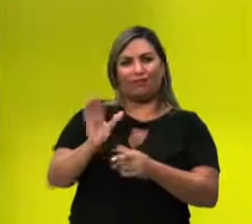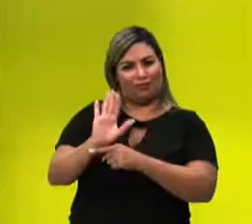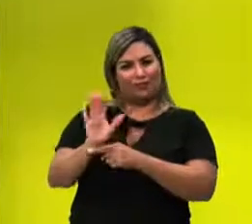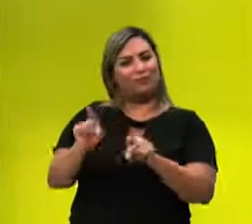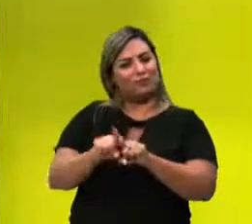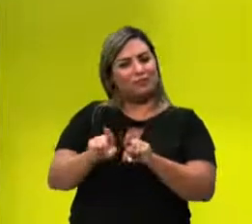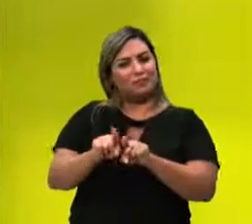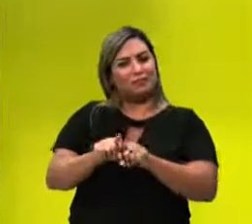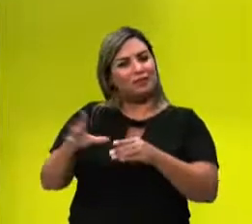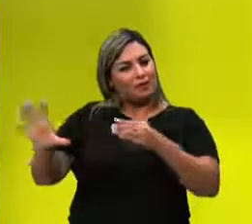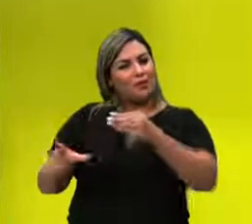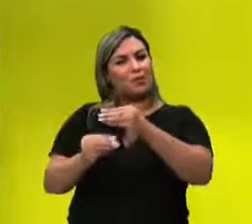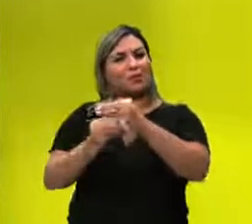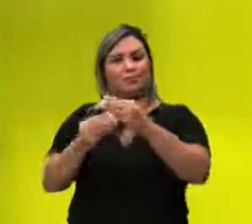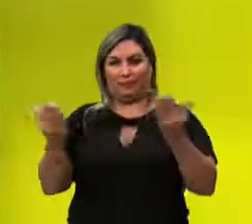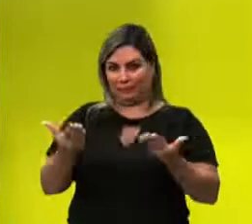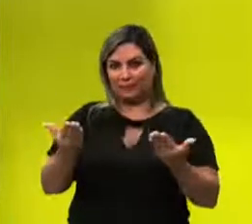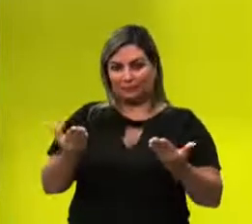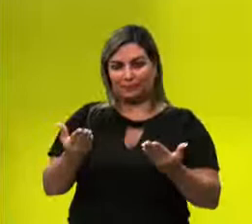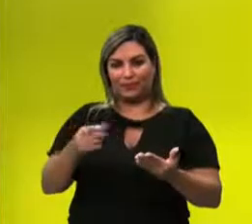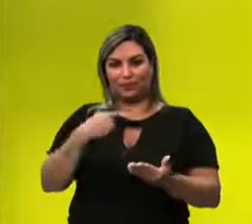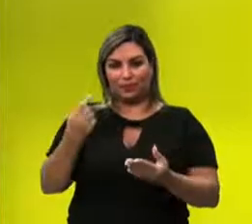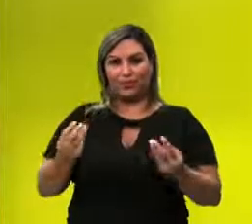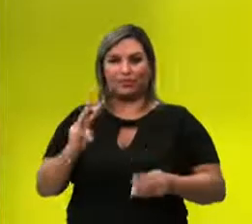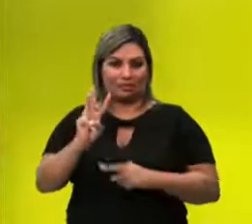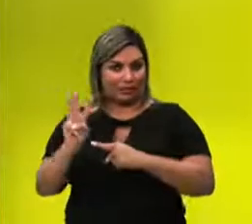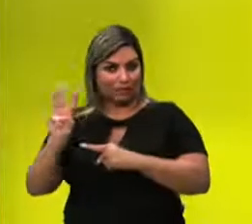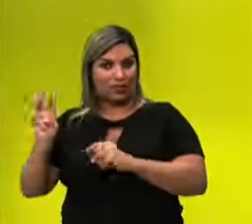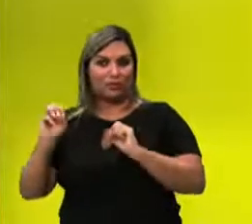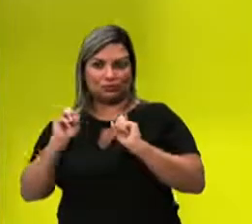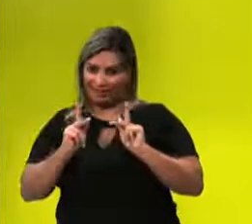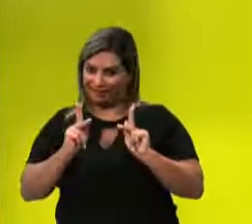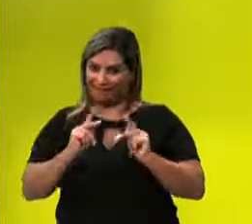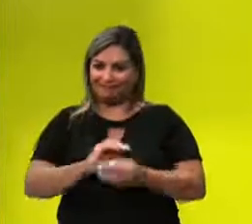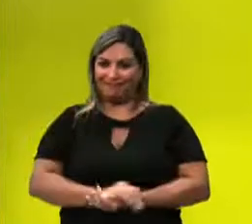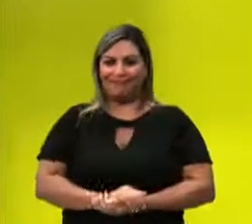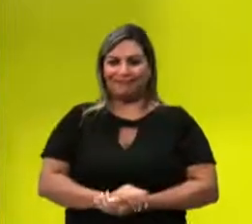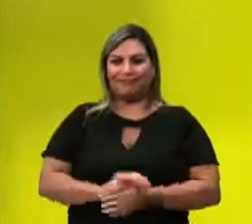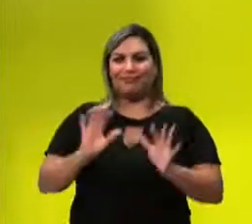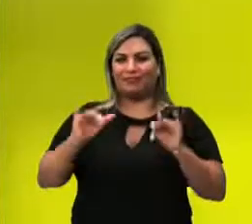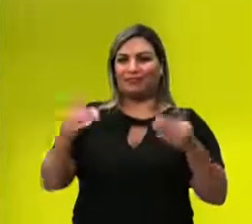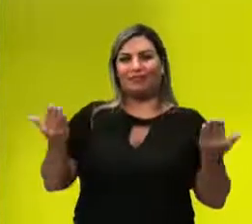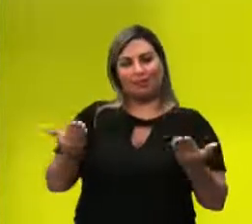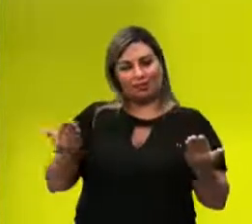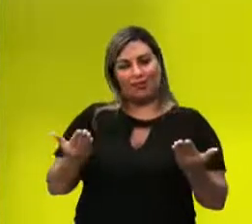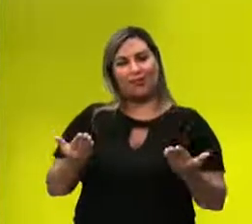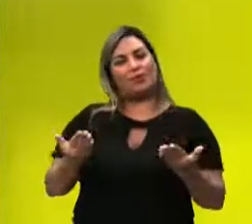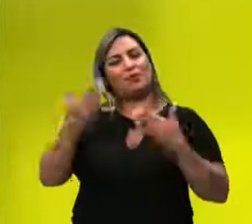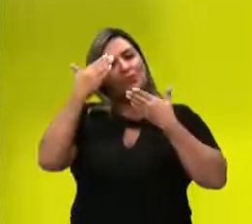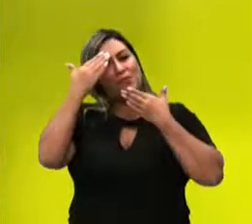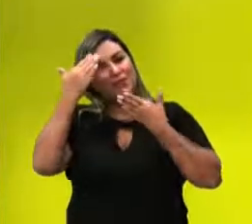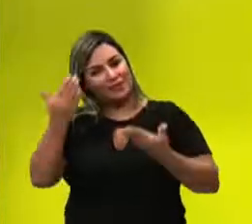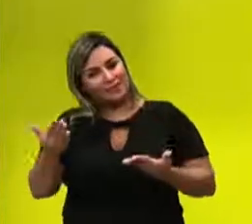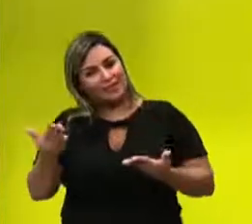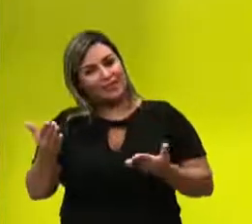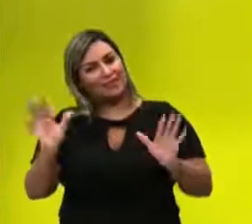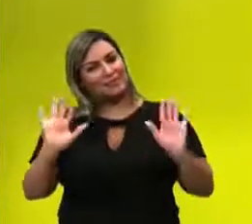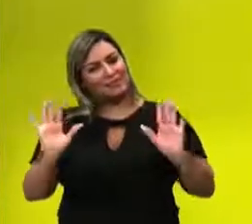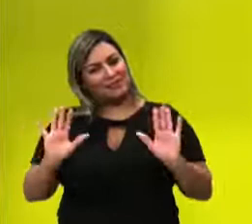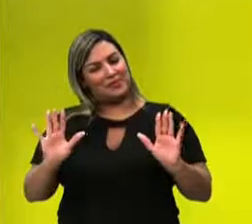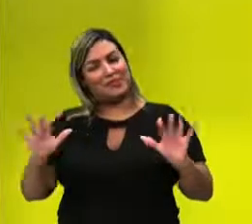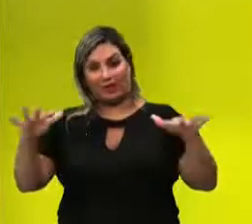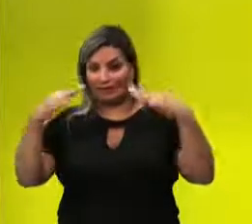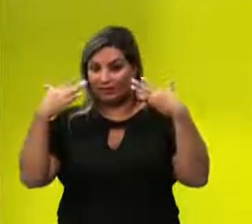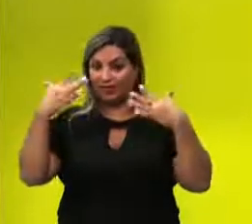de videoaula, que vai complementar essa lá no nosso portal, certo? Então, finalizo aqui. Muito obrigada, galera.